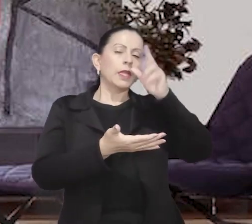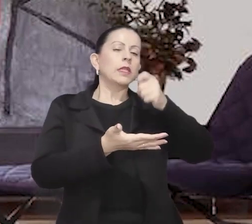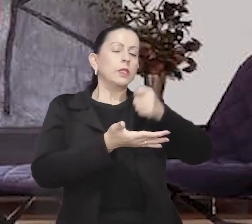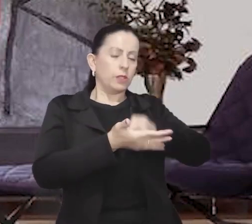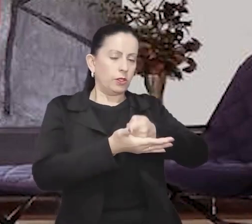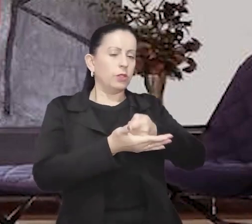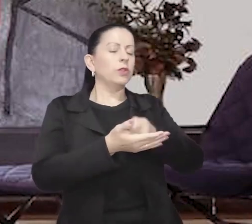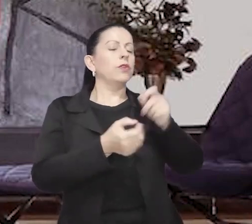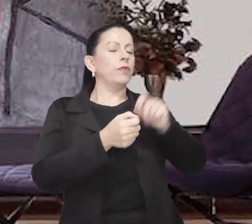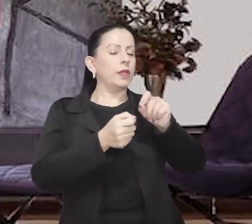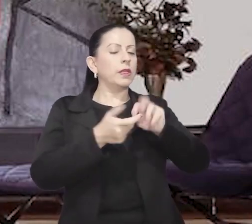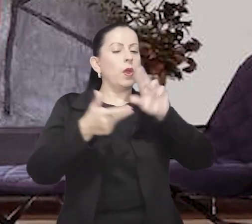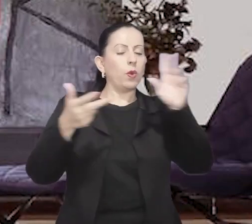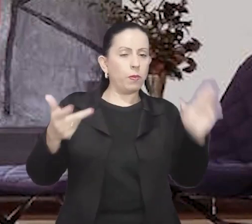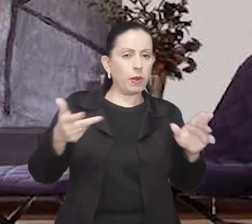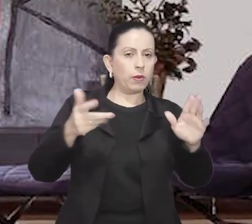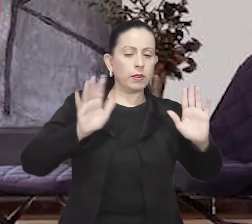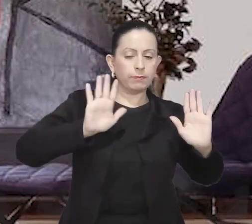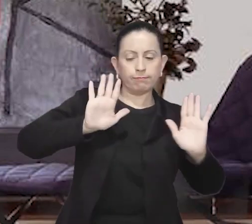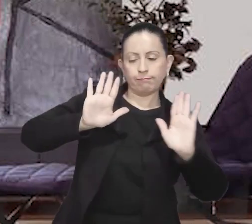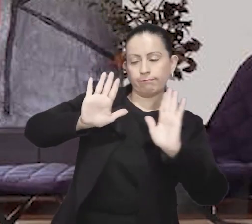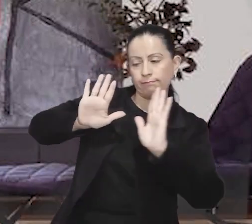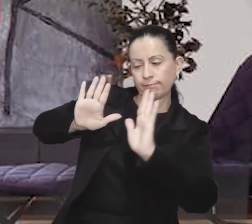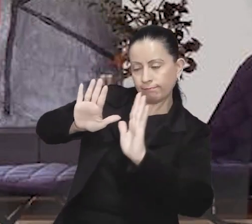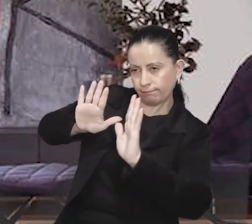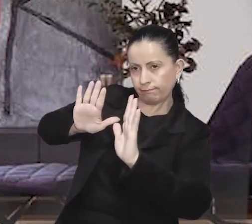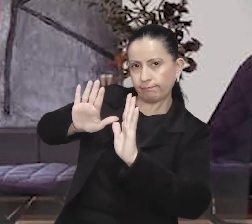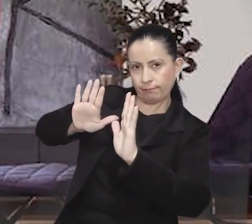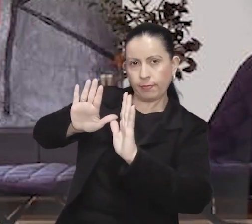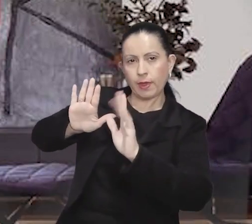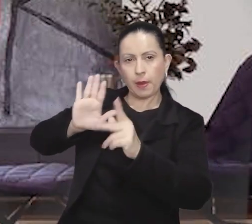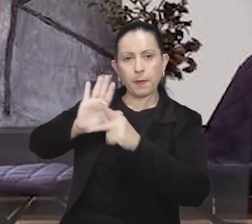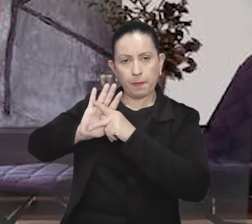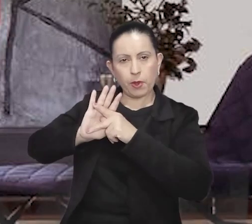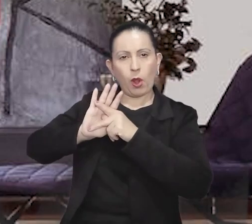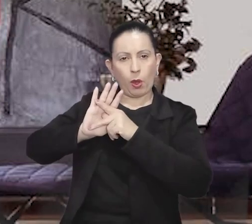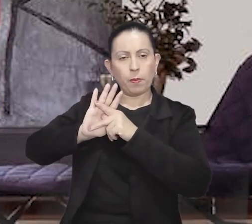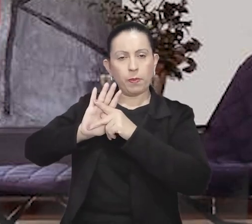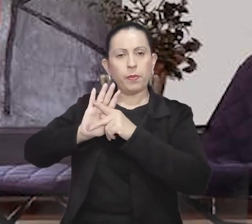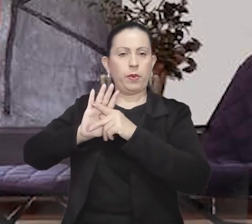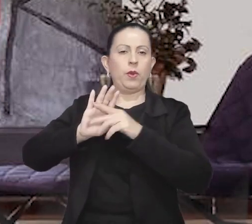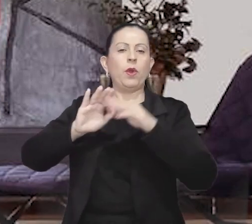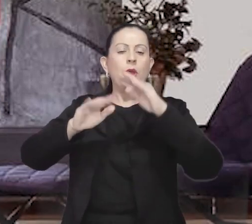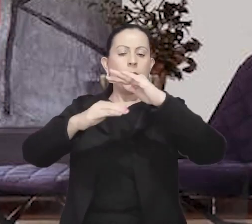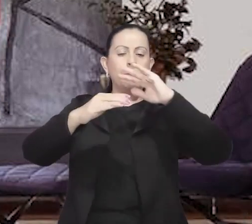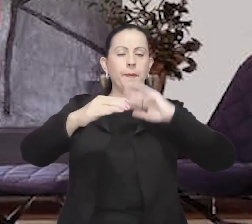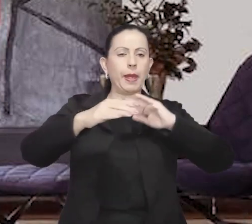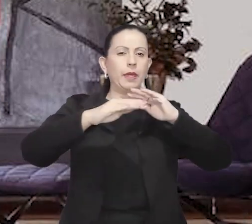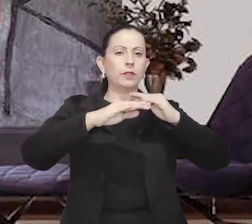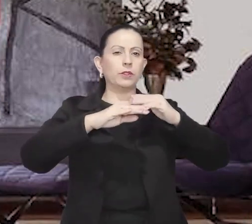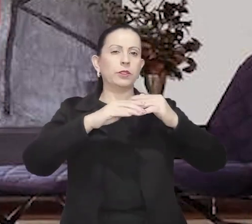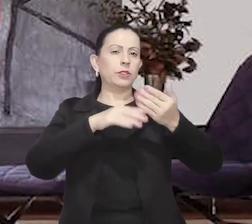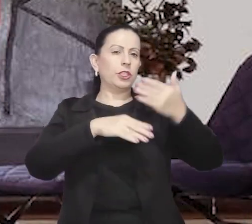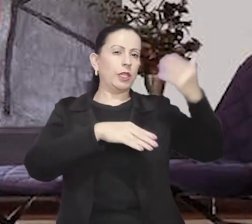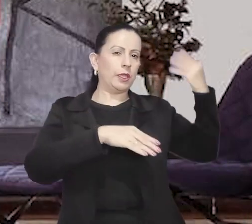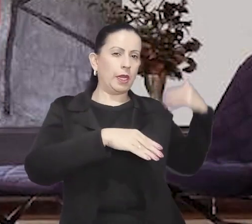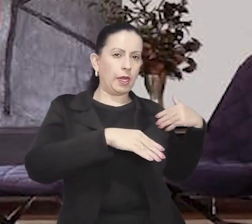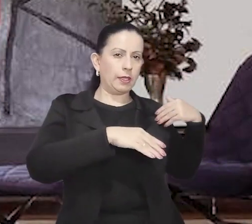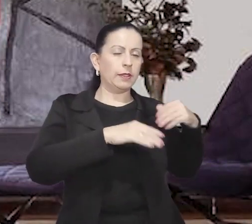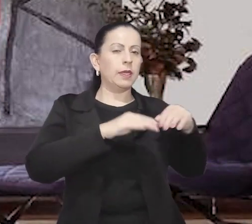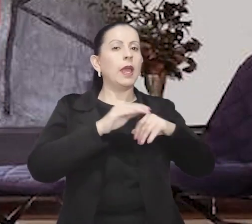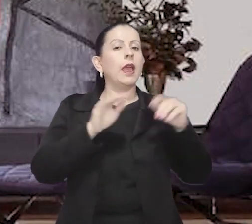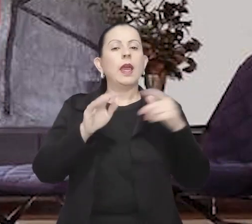em direção à traseira do veículo, mas sem tocá-lo. Uma aura dourada contorna o carro,